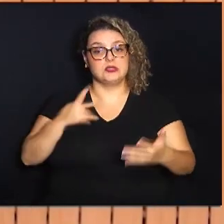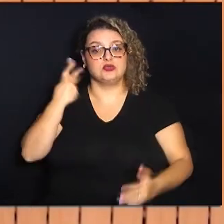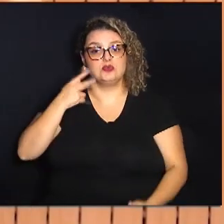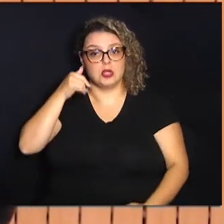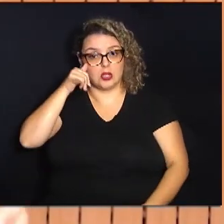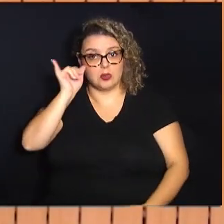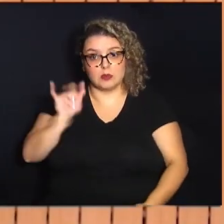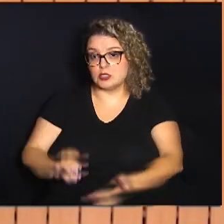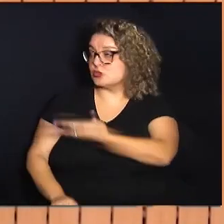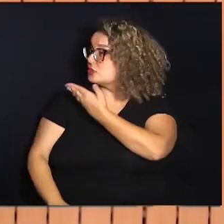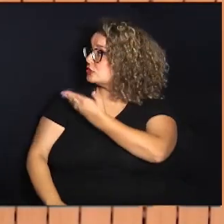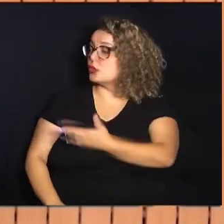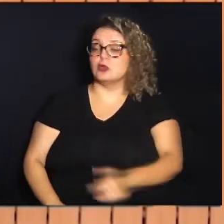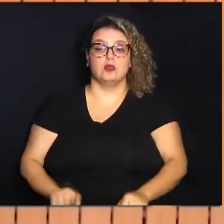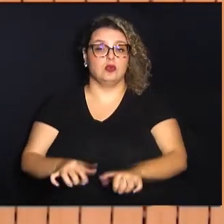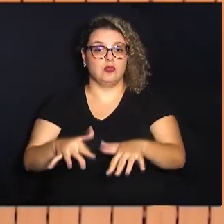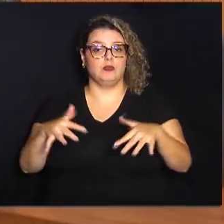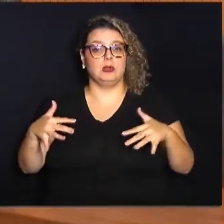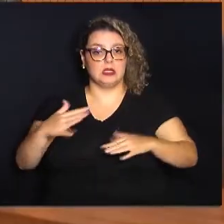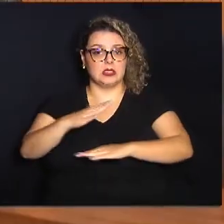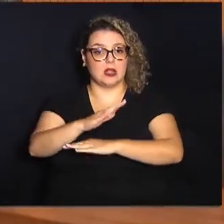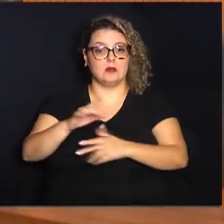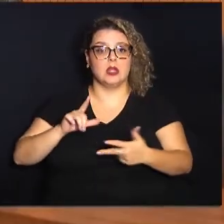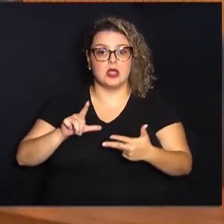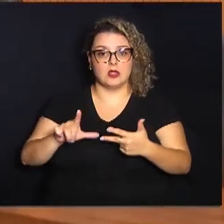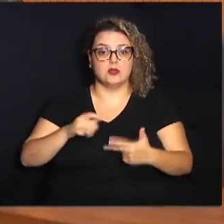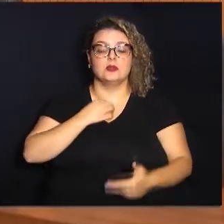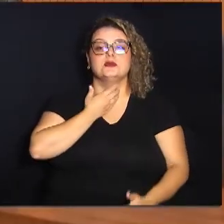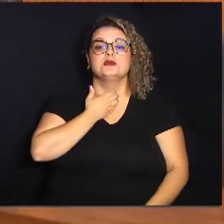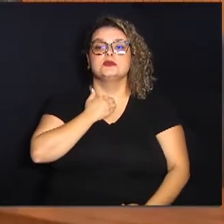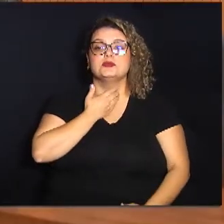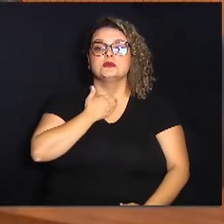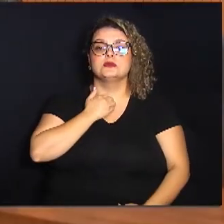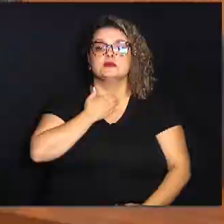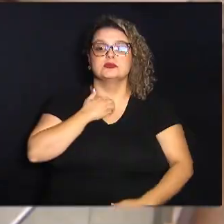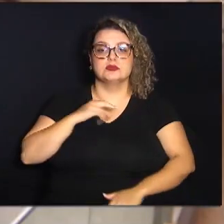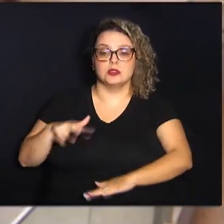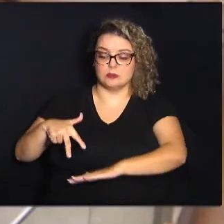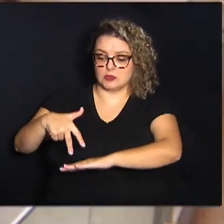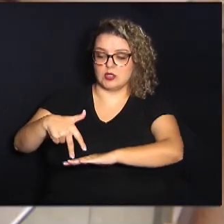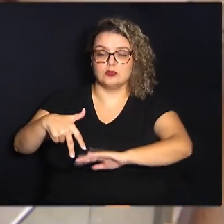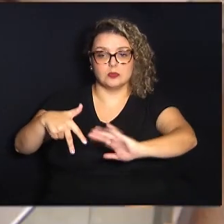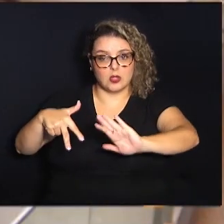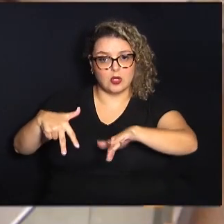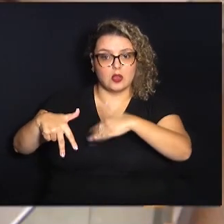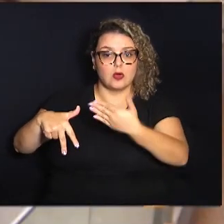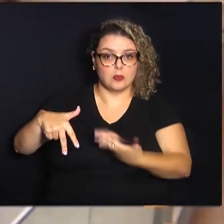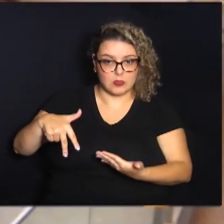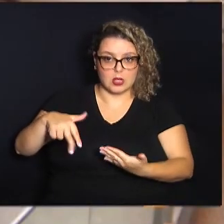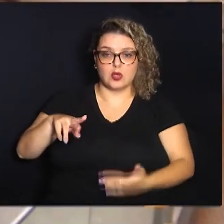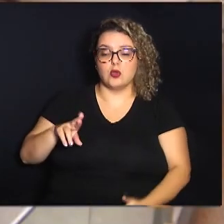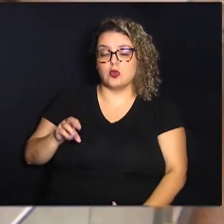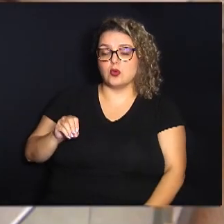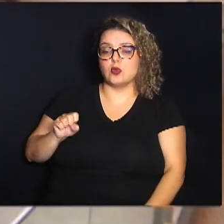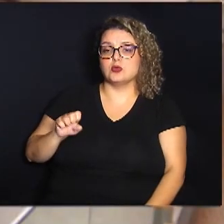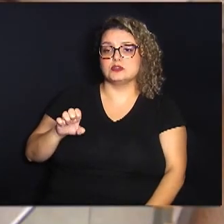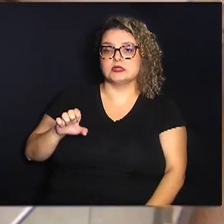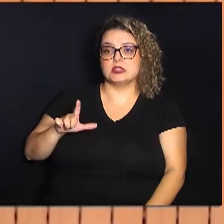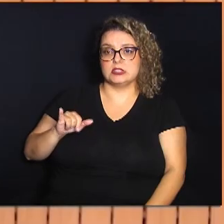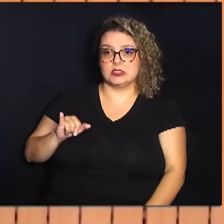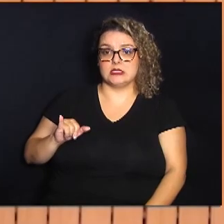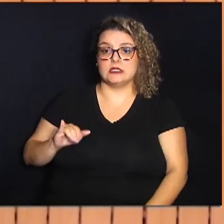Paulo Búfalo, o plenário da Casa Legislativa foi palco de uma homenagem à militante Roseli Bianco, que faleceu em